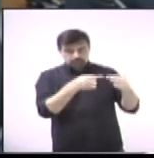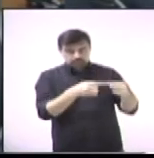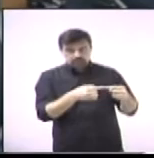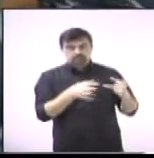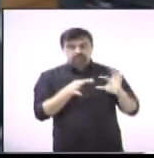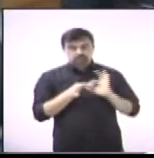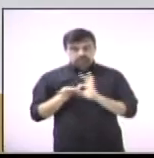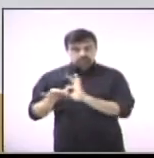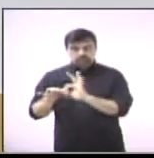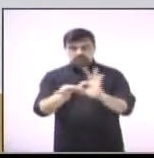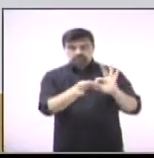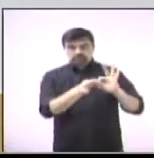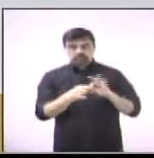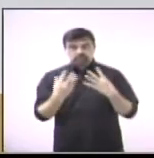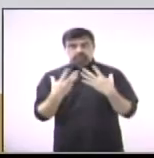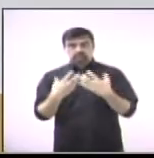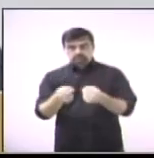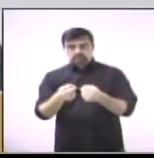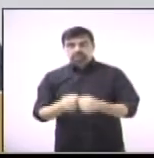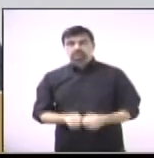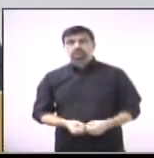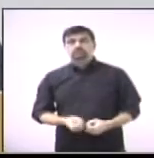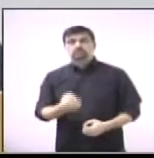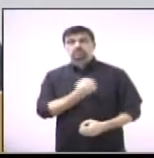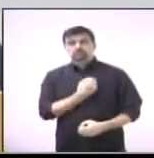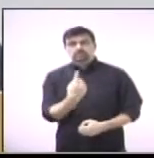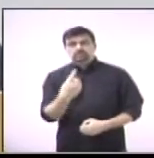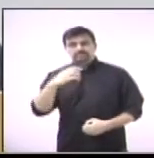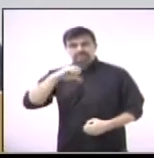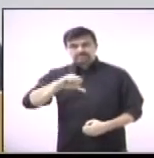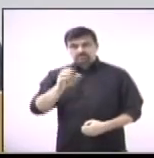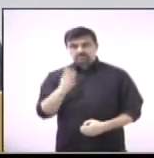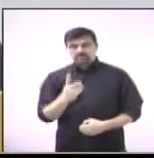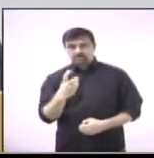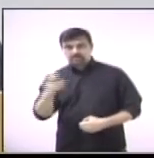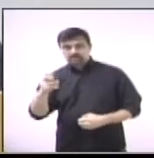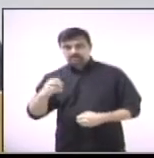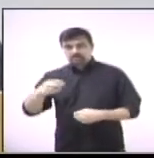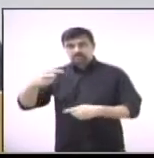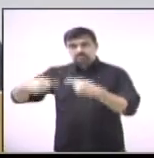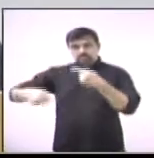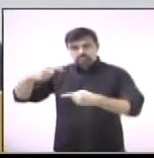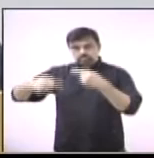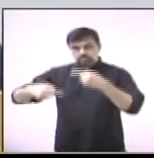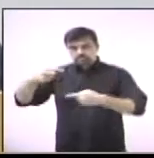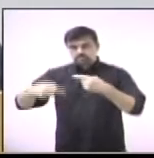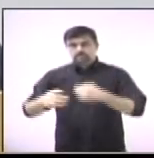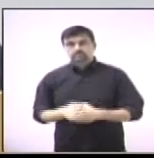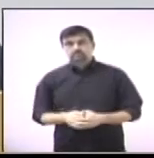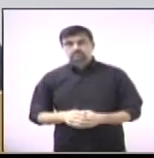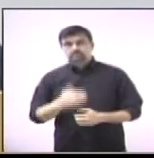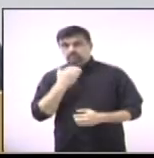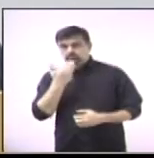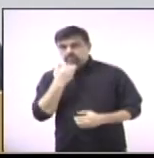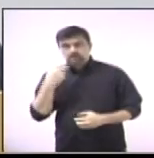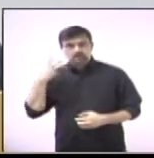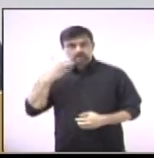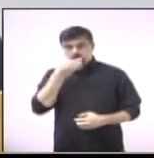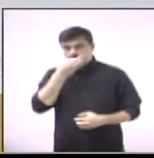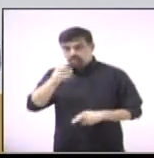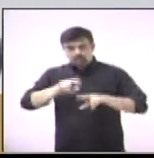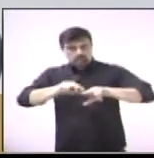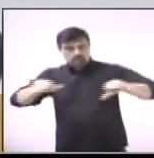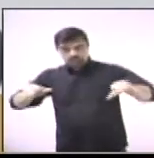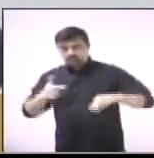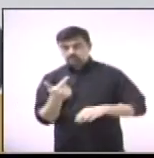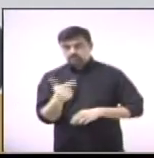Favoráveis. O projeto de lei número 19 barra 15 do executivo está em discussão. Ninguém querendo fazer uso da palavra,